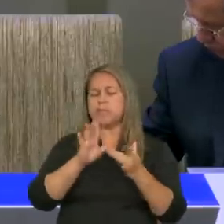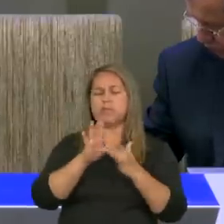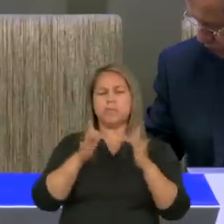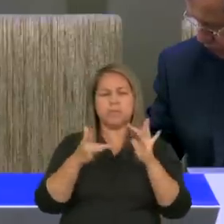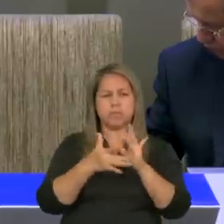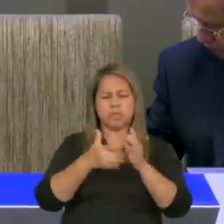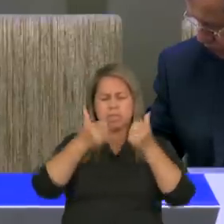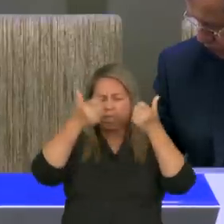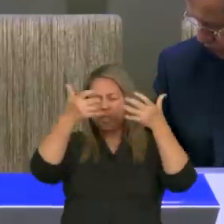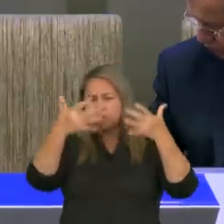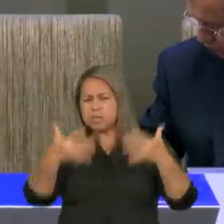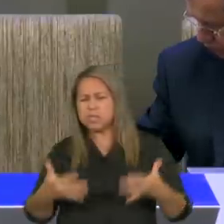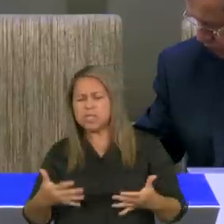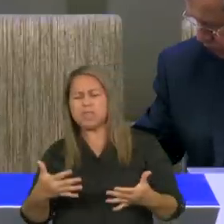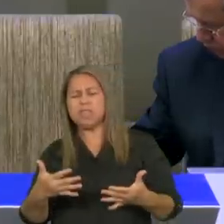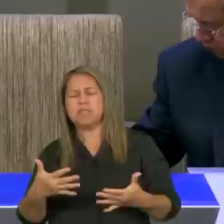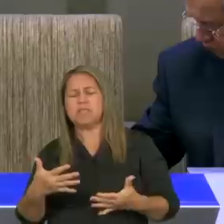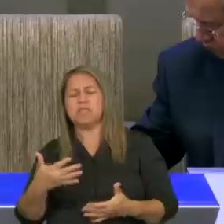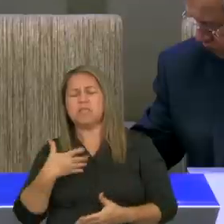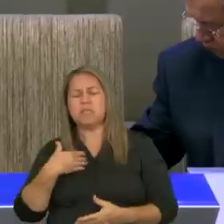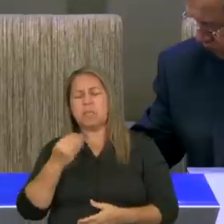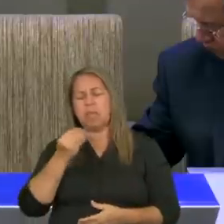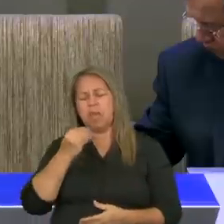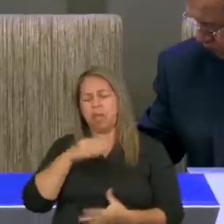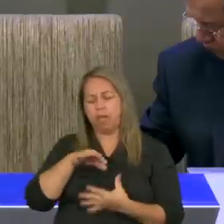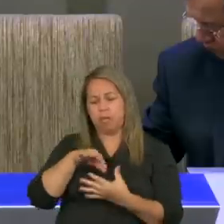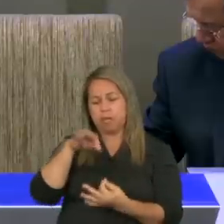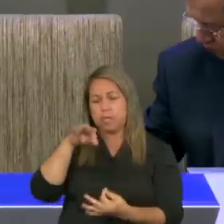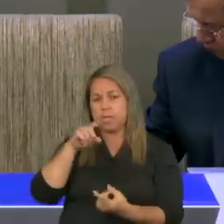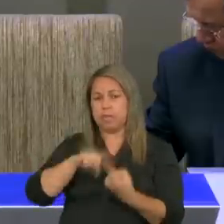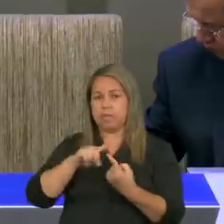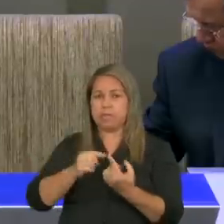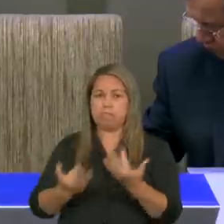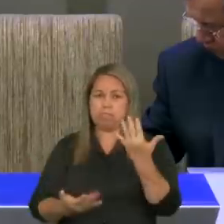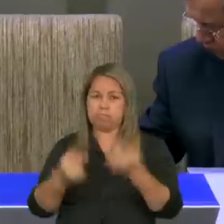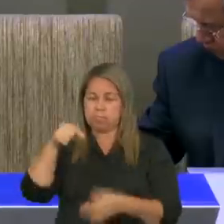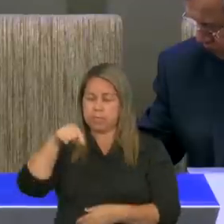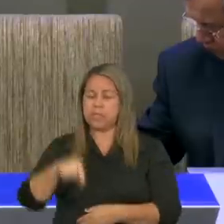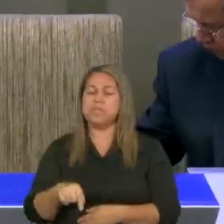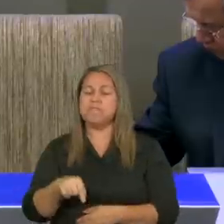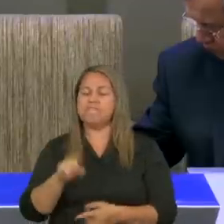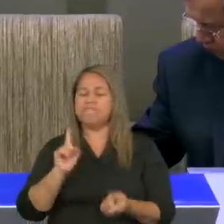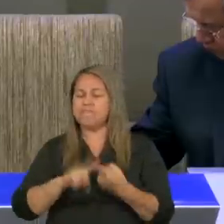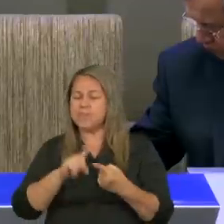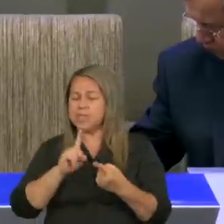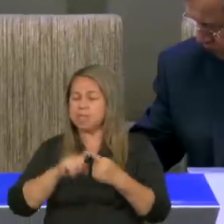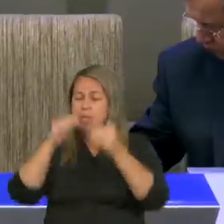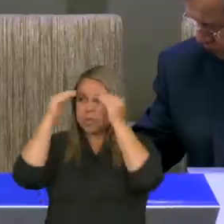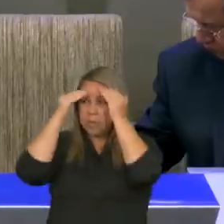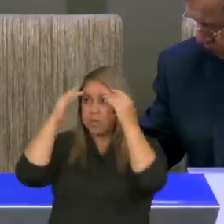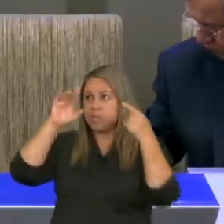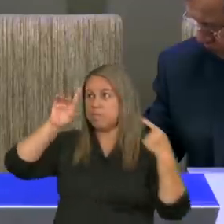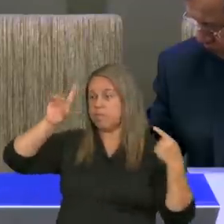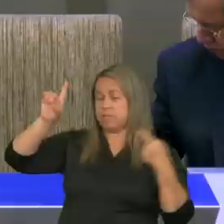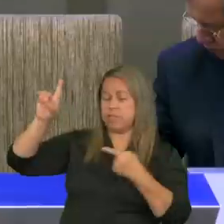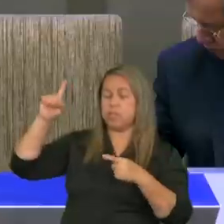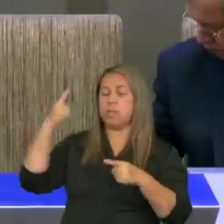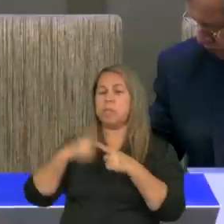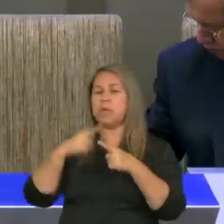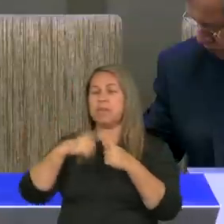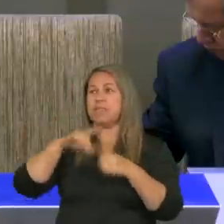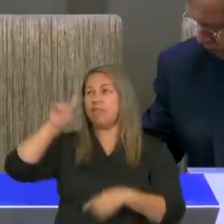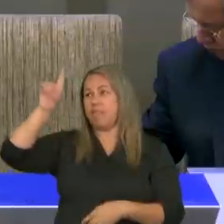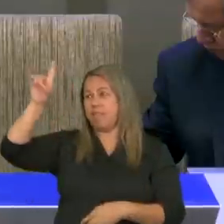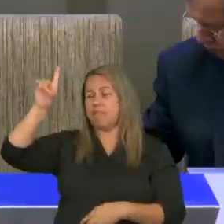da morte espiritual e da condenação eterna e do temor a Deus, porque Deus tem o